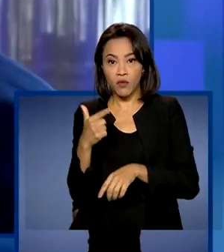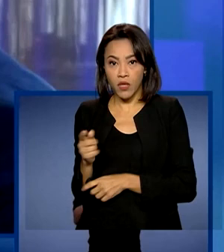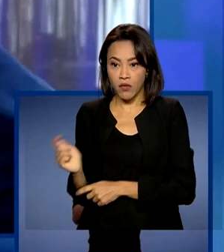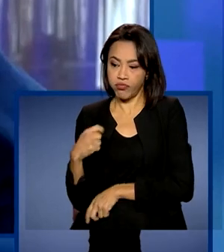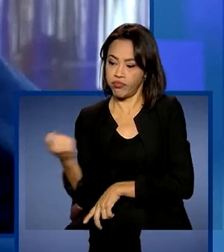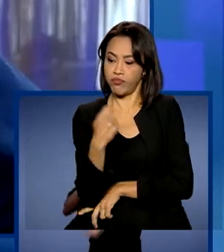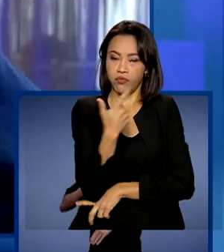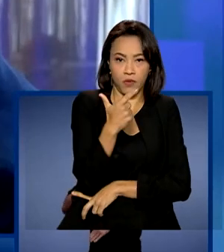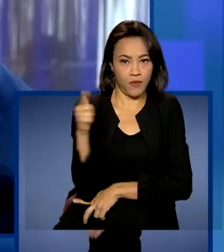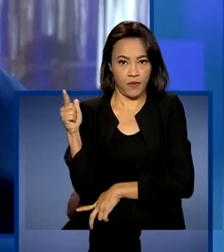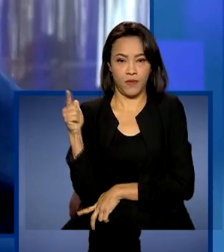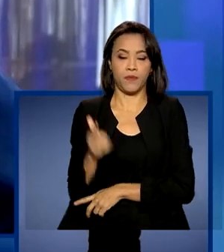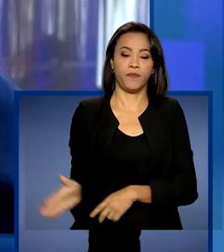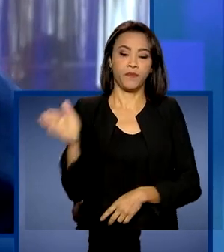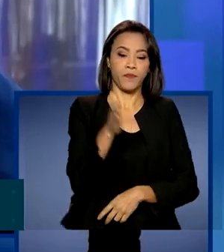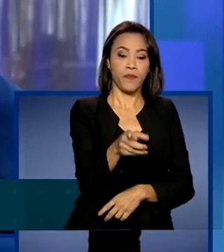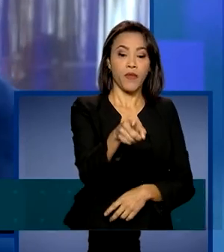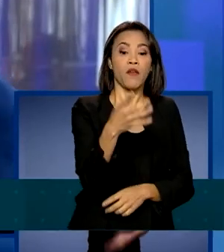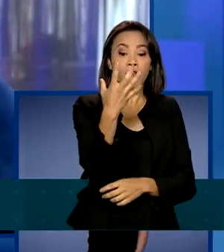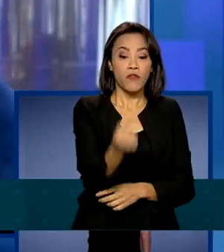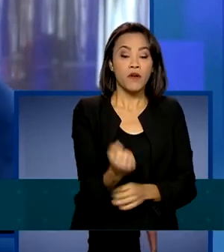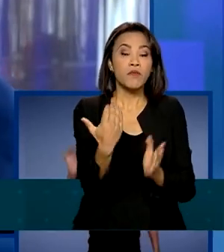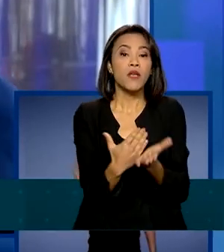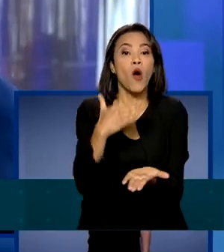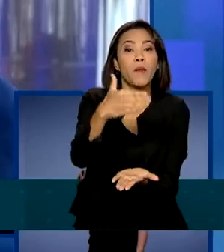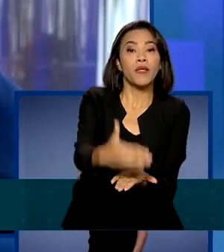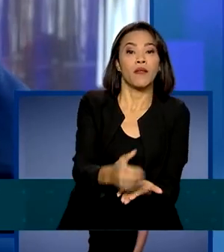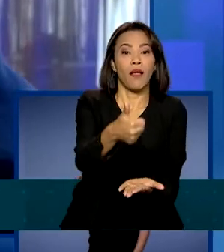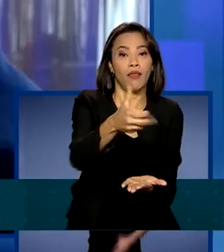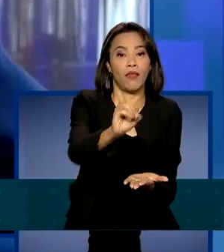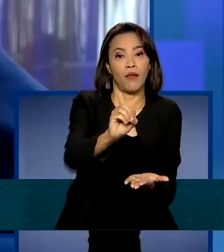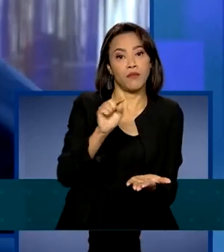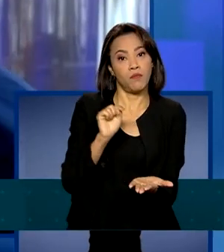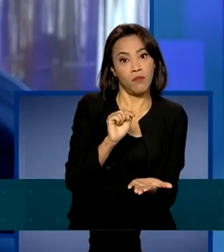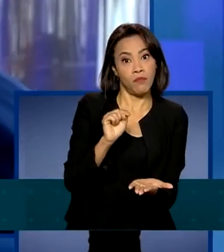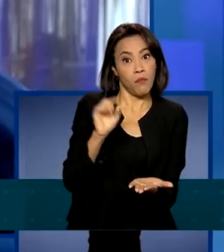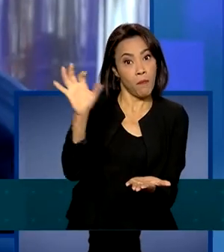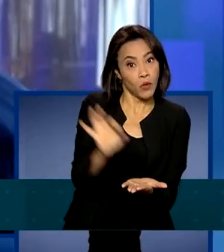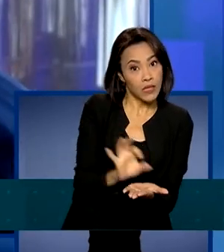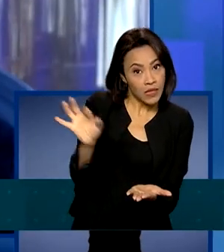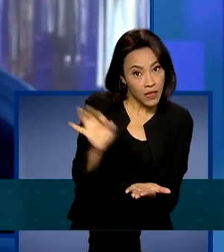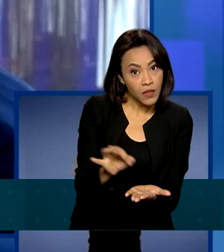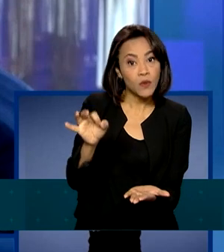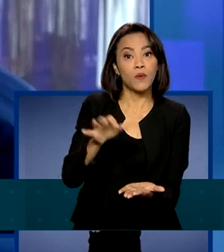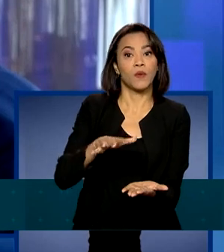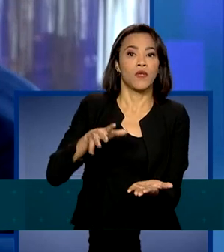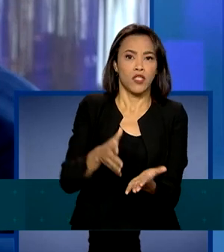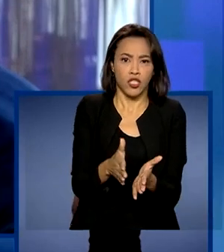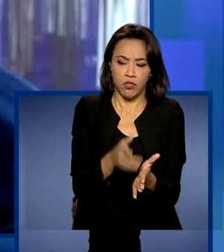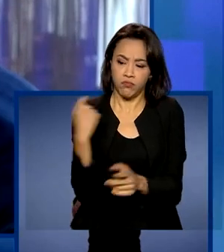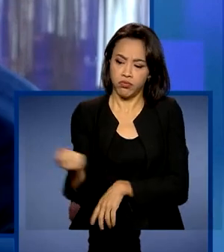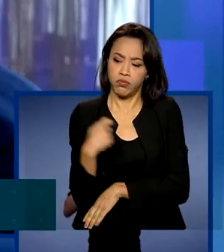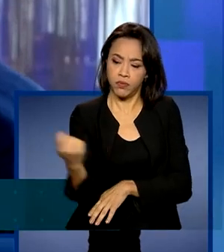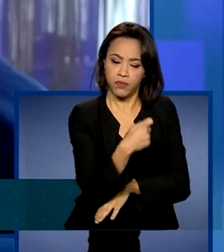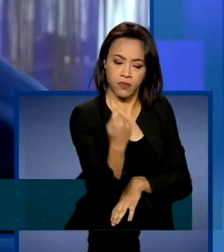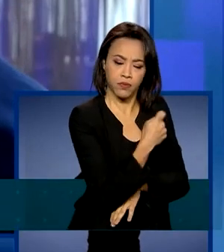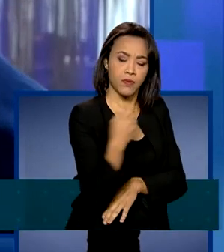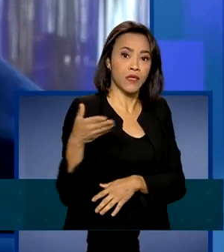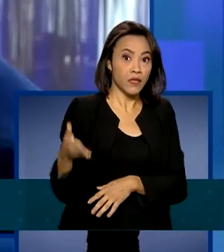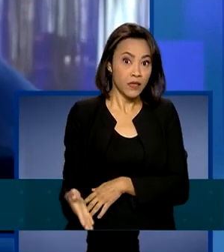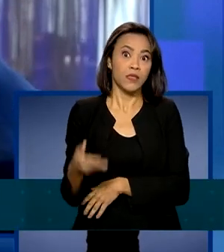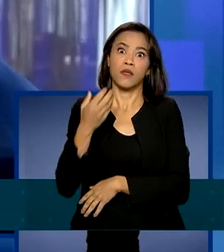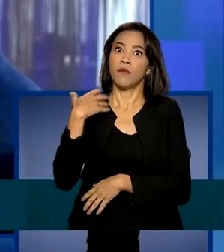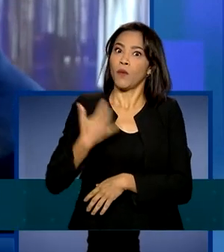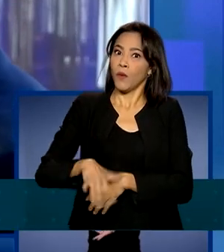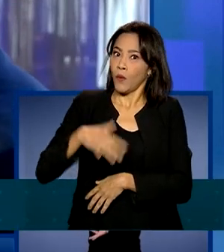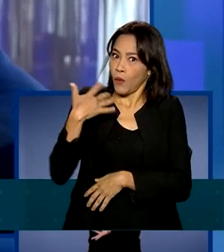gente começa a aumentar 10% a área irrigável do estado da Bahia. É muito significativo a gente acrescer 10% na